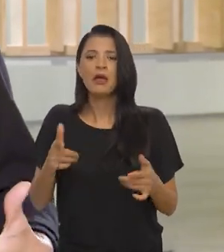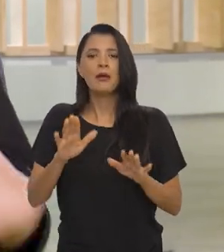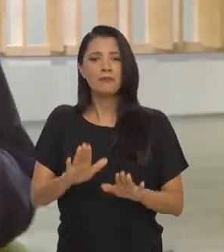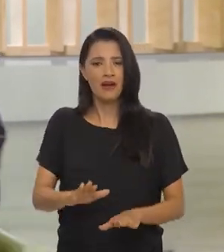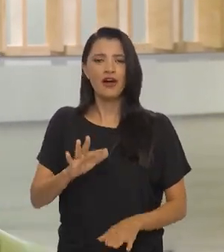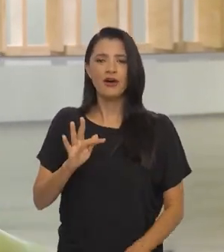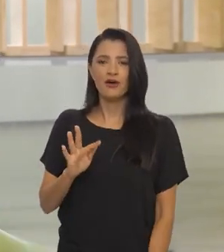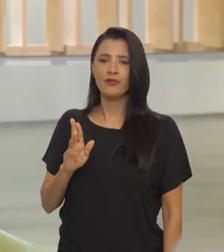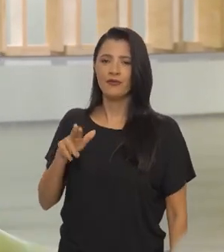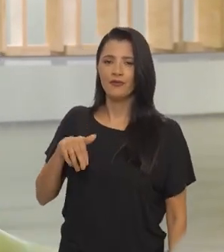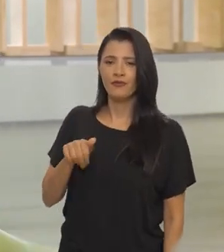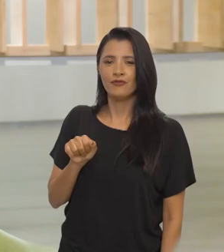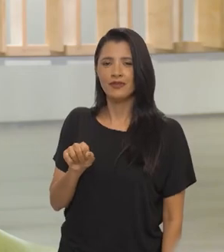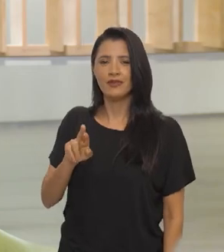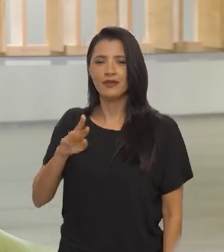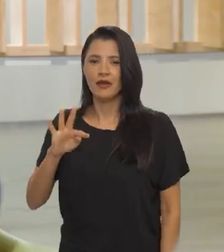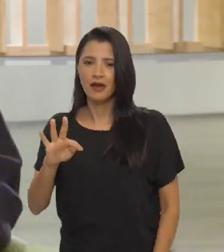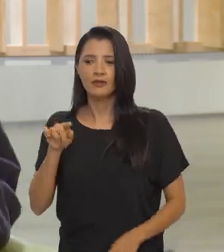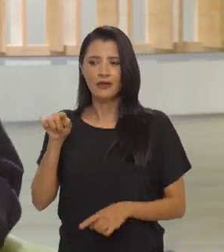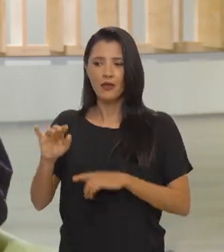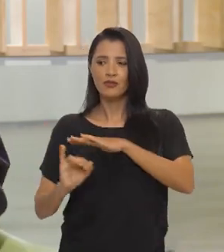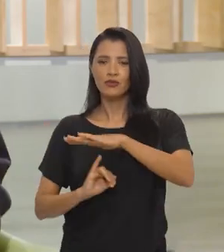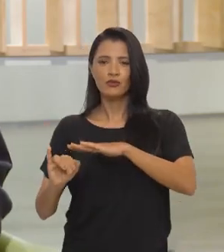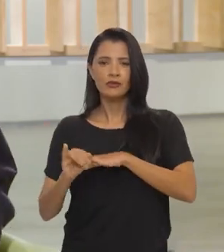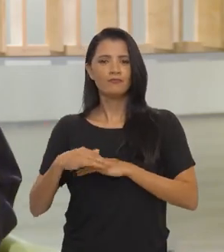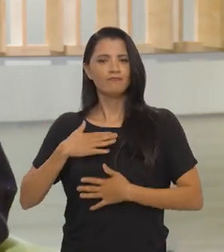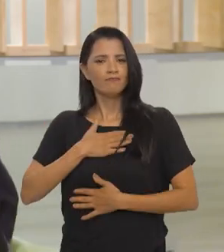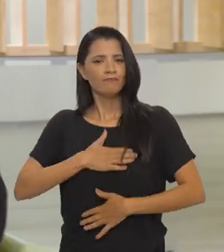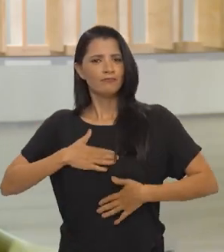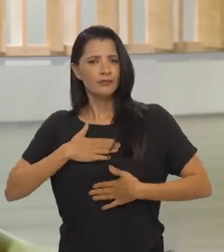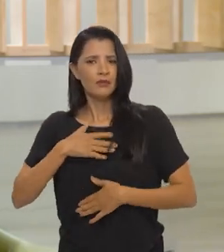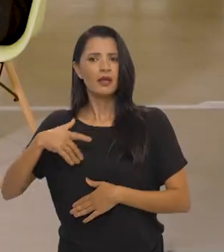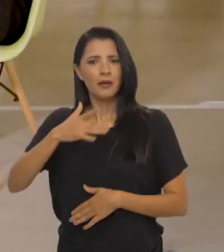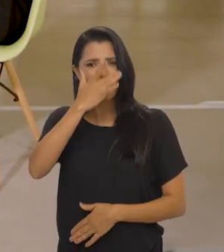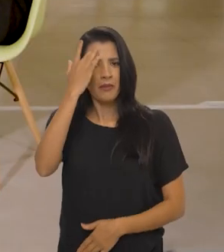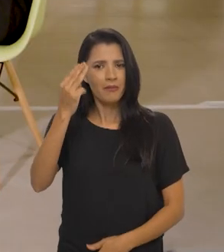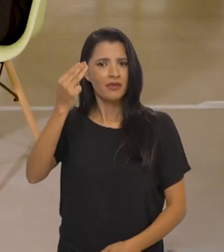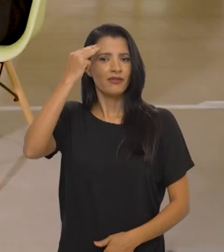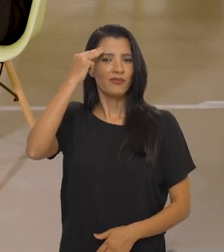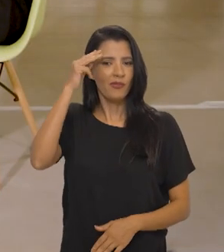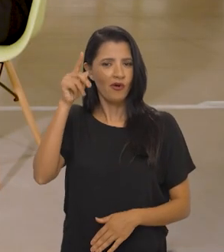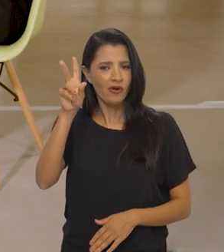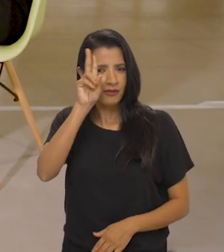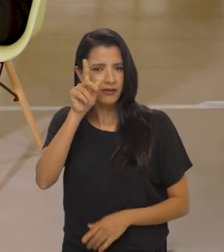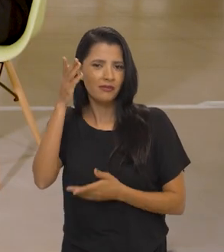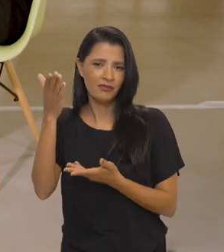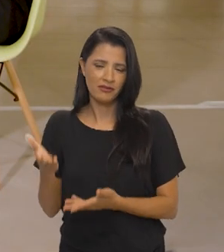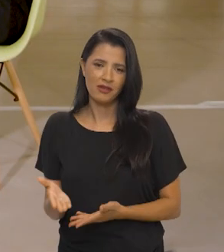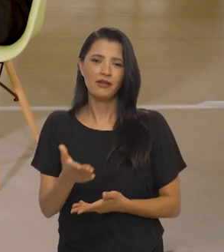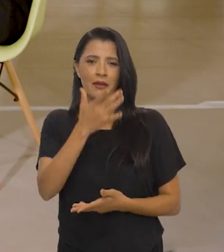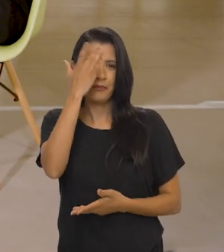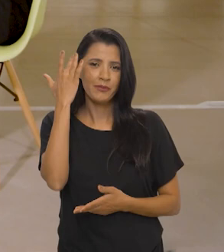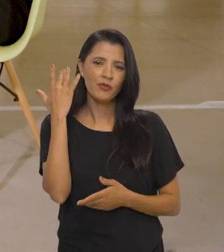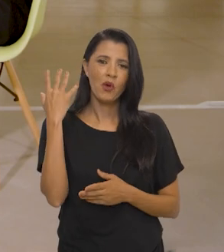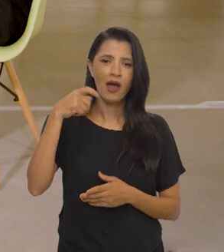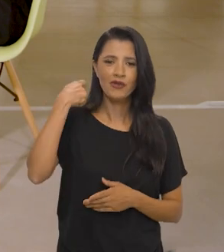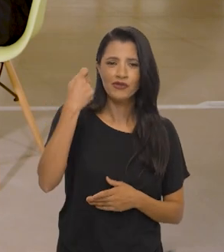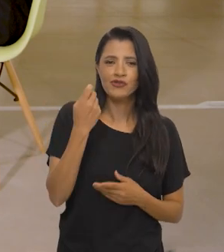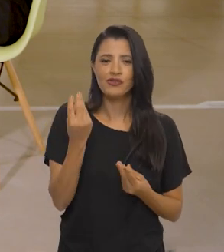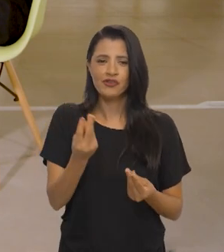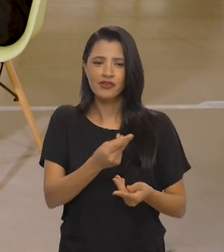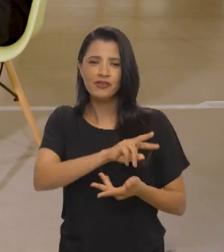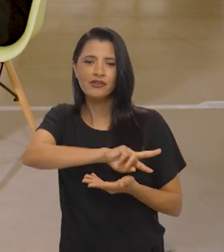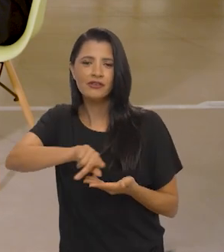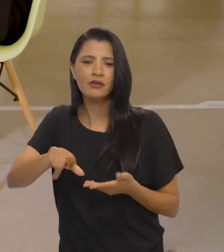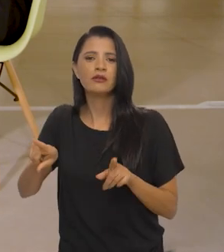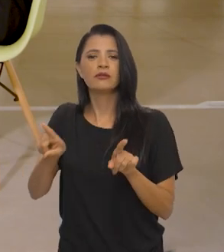Mas a Funarte, por outro lado, é uma instituição muito querida, ela está na memória dos fazedores das artes, na vida dos